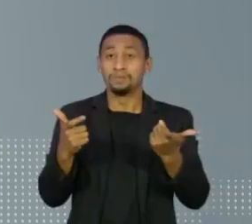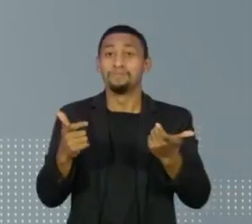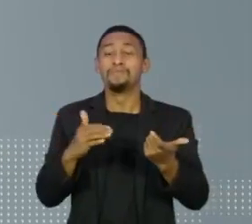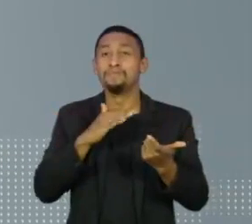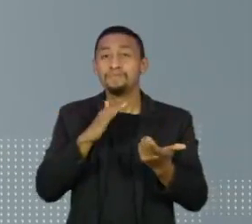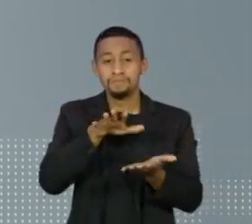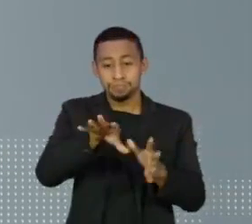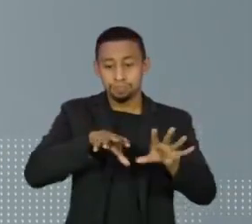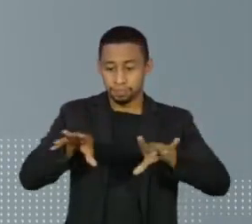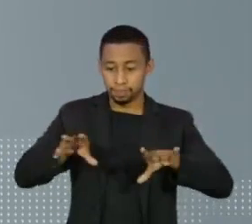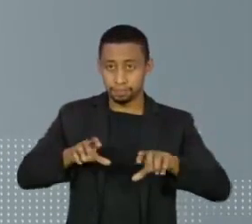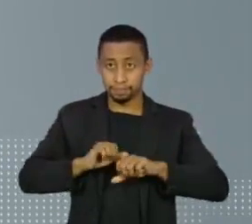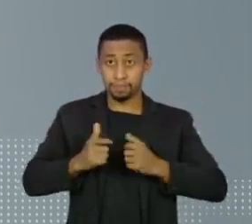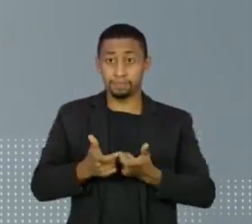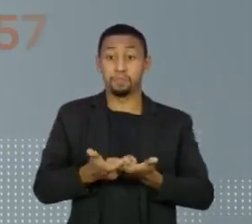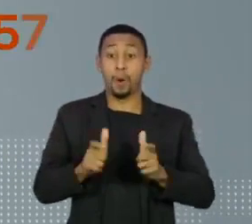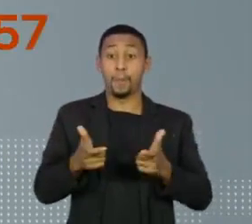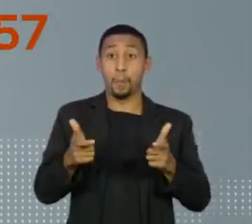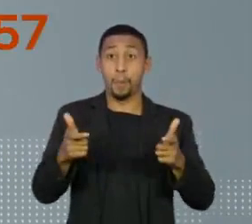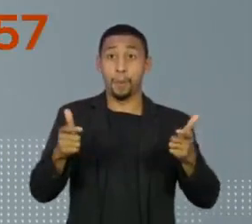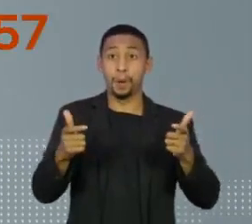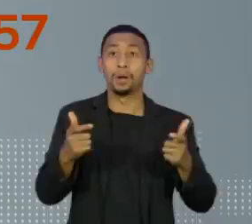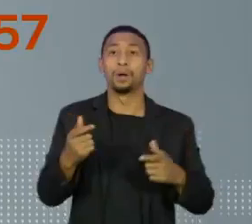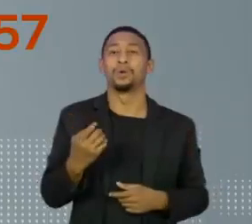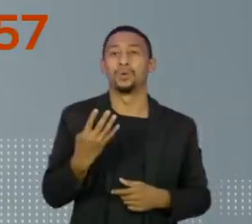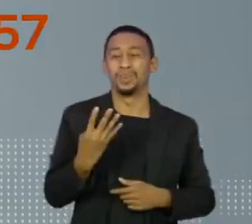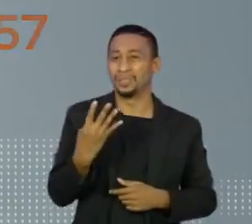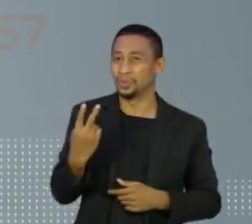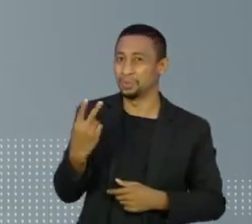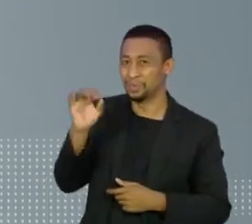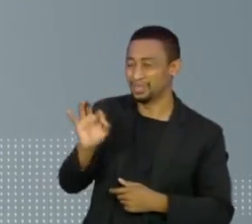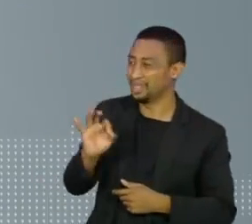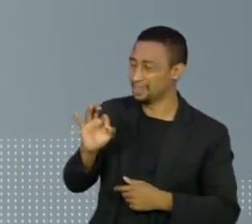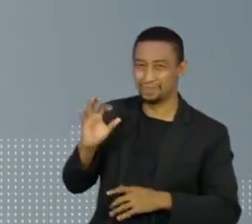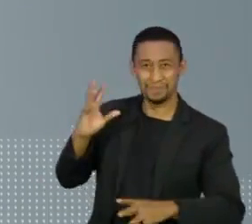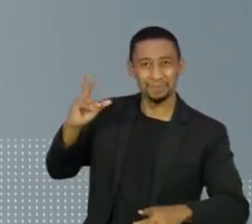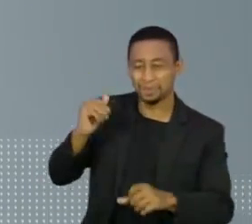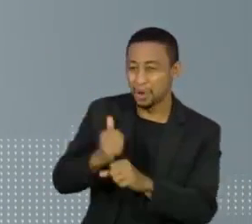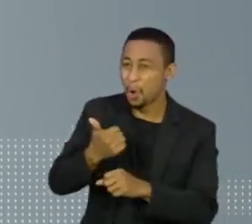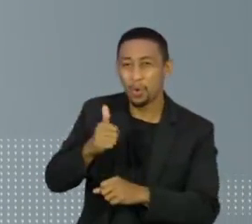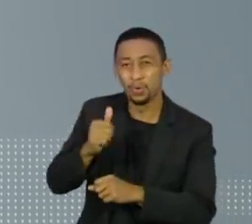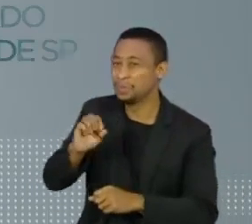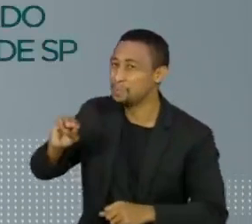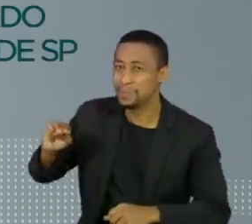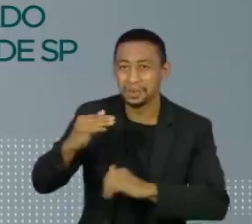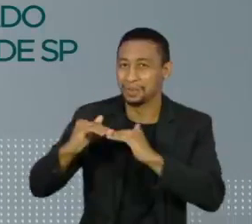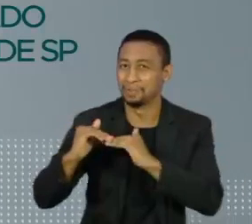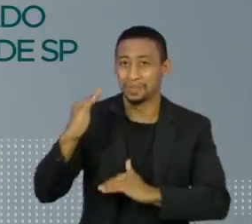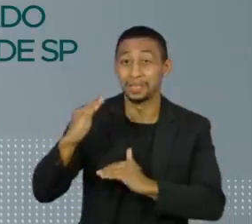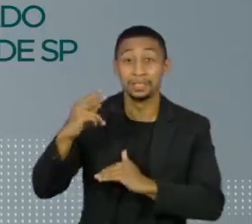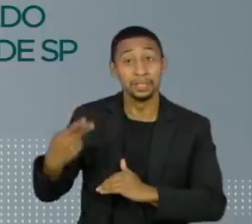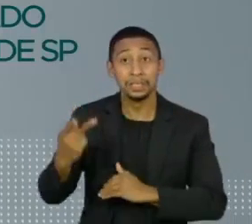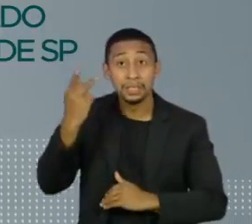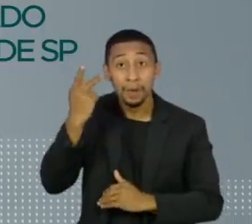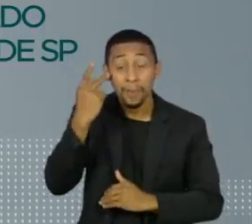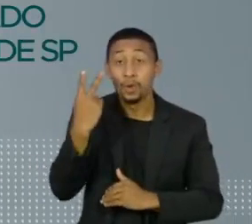mesmo ritmo, ultrapassando 11 milhões de infectados. São Paulo já tem mais de 2